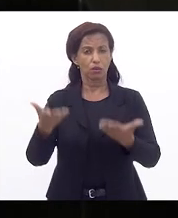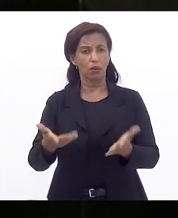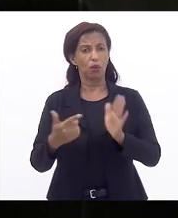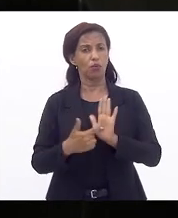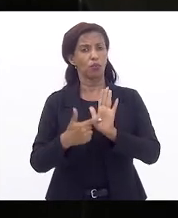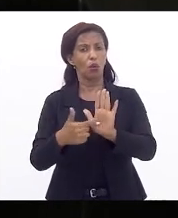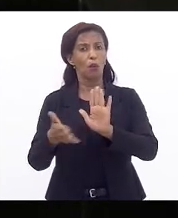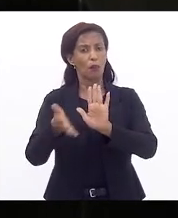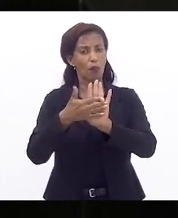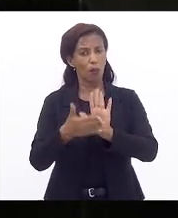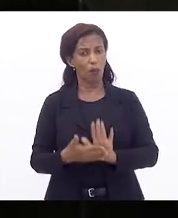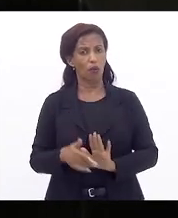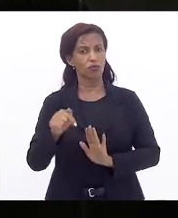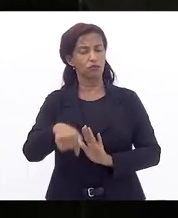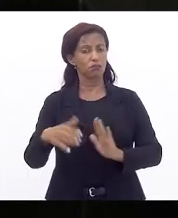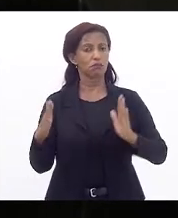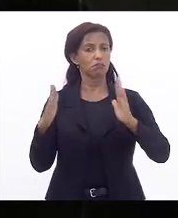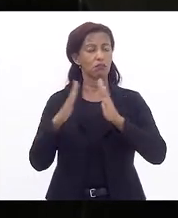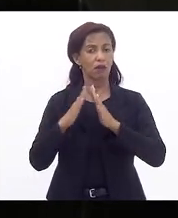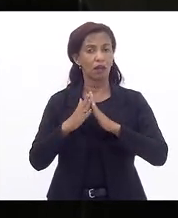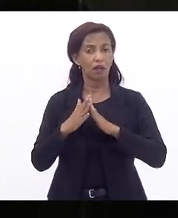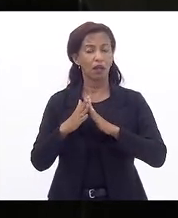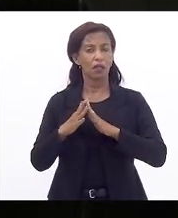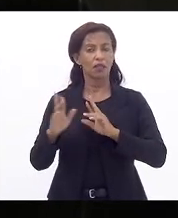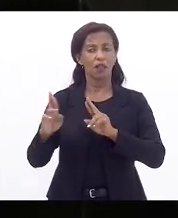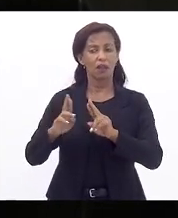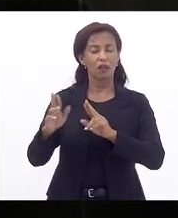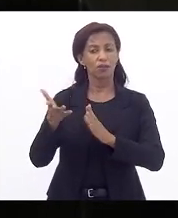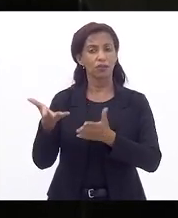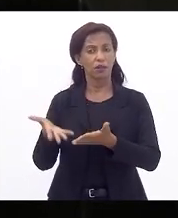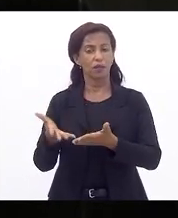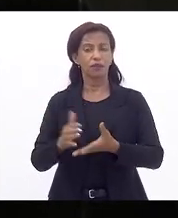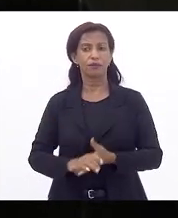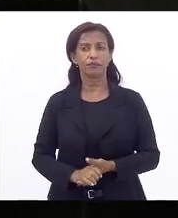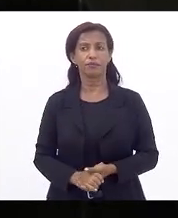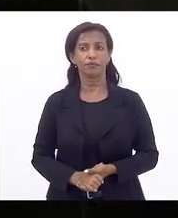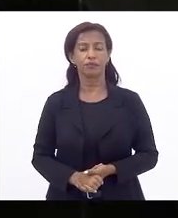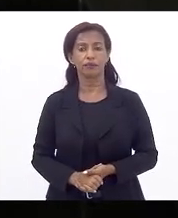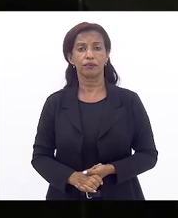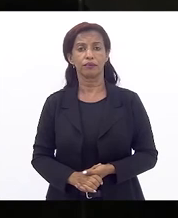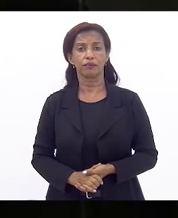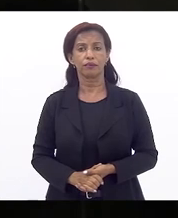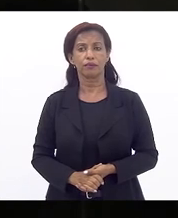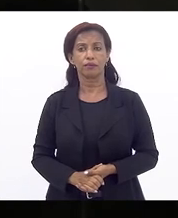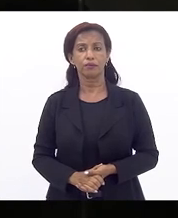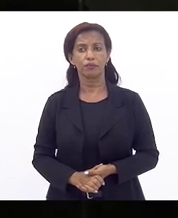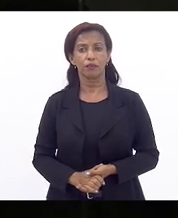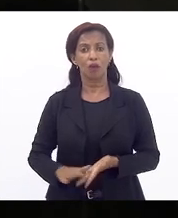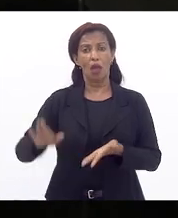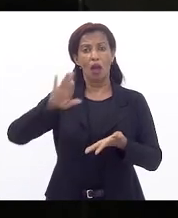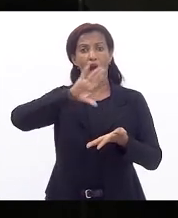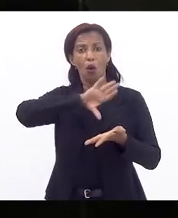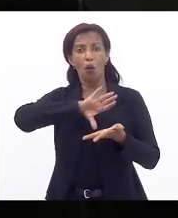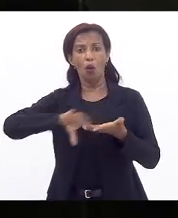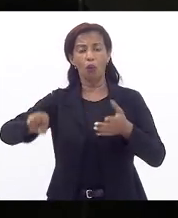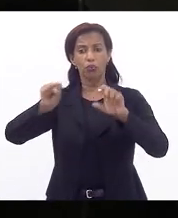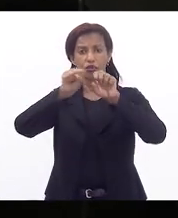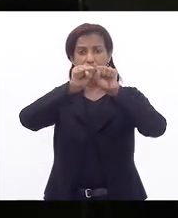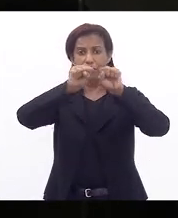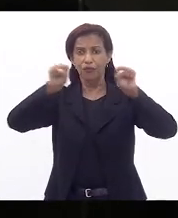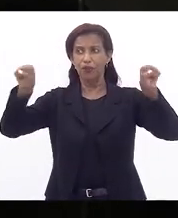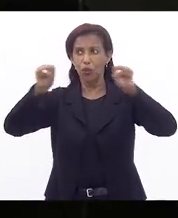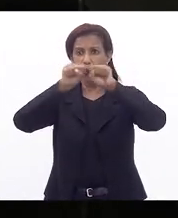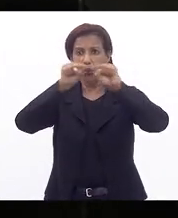apresentou proposta a esta Casa, que é a questão relacionada ao roubo de cabos, de